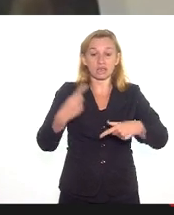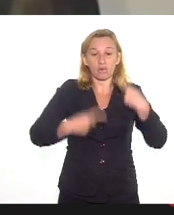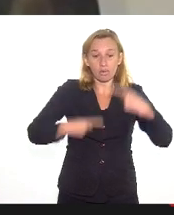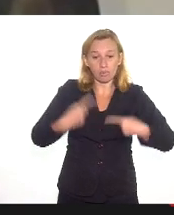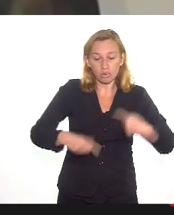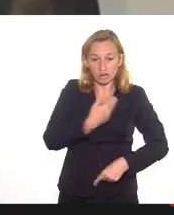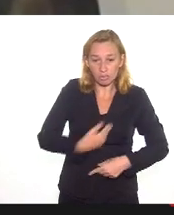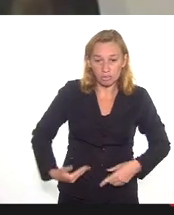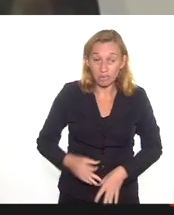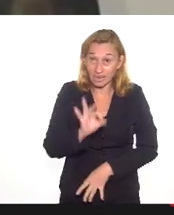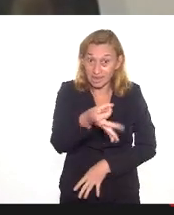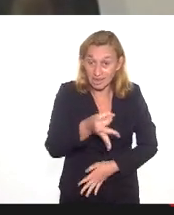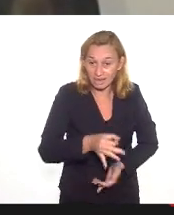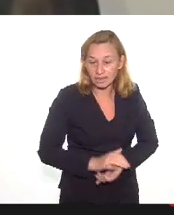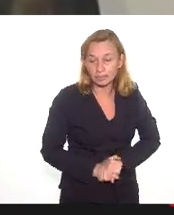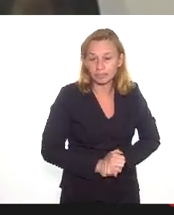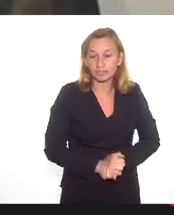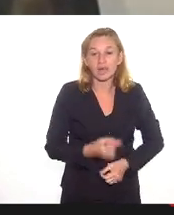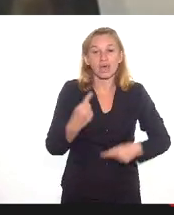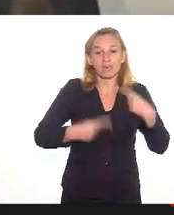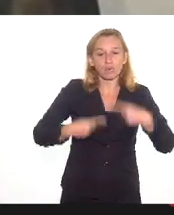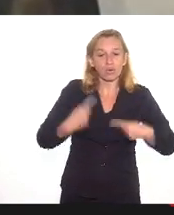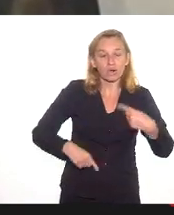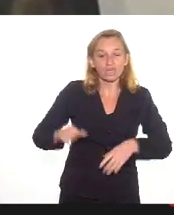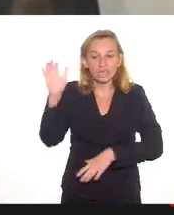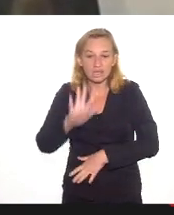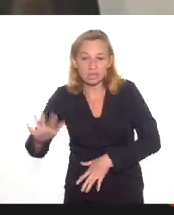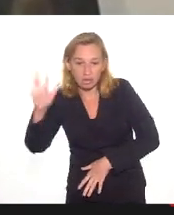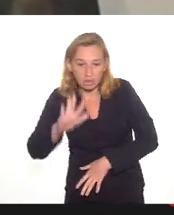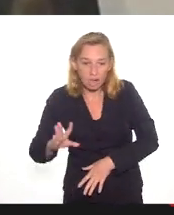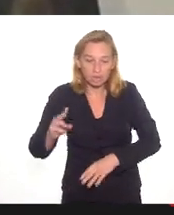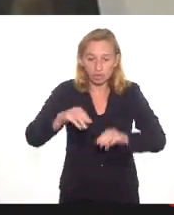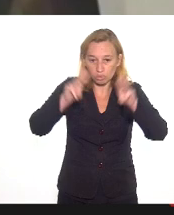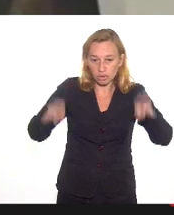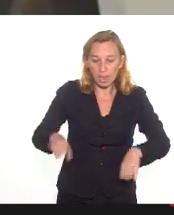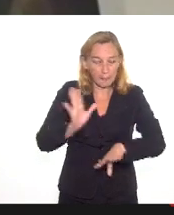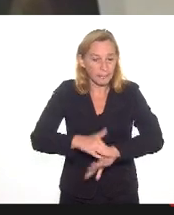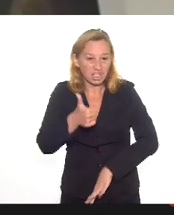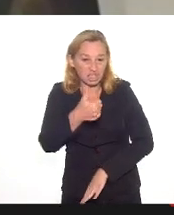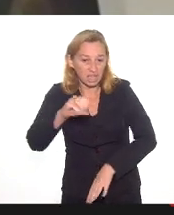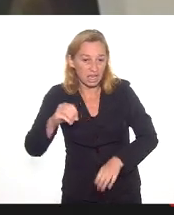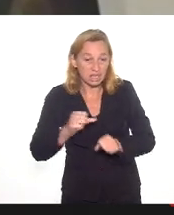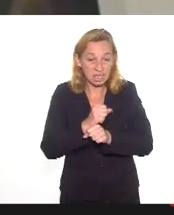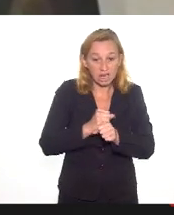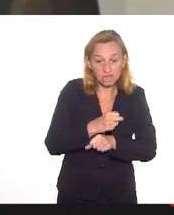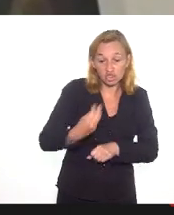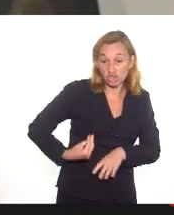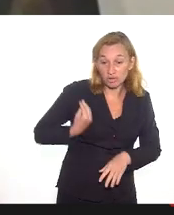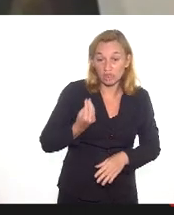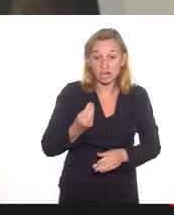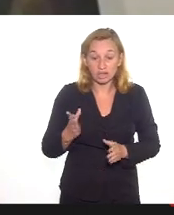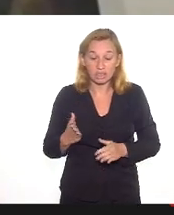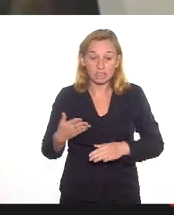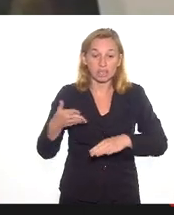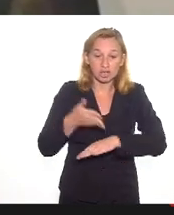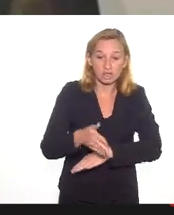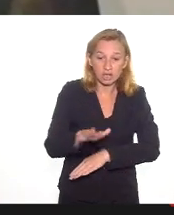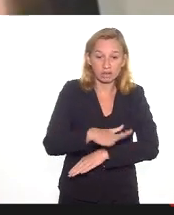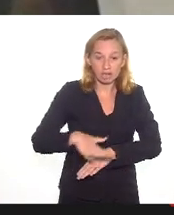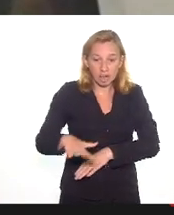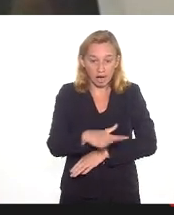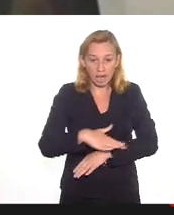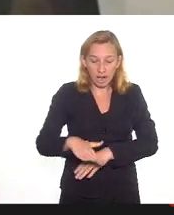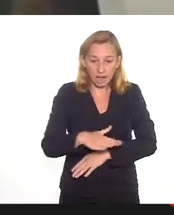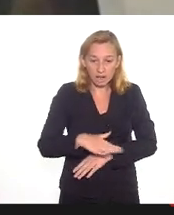pública efetiva. A política nacional de museus, nos seus mais de dez anos de existência, trouxe para o campo, pelo intermédio do